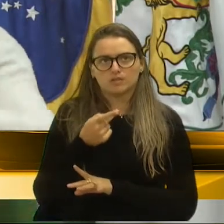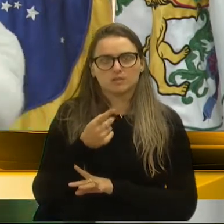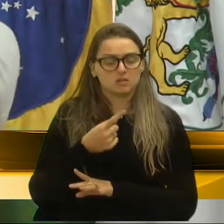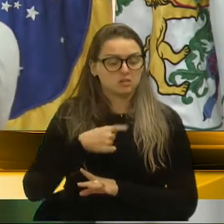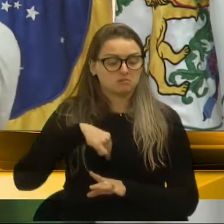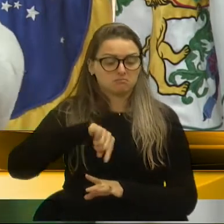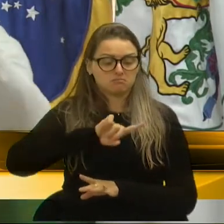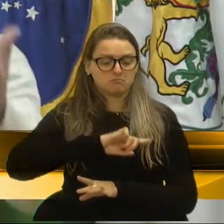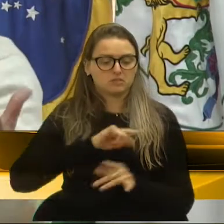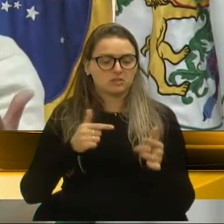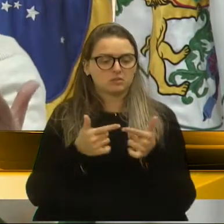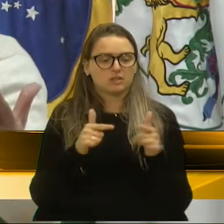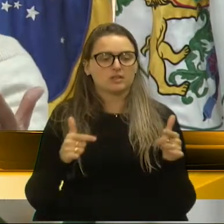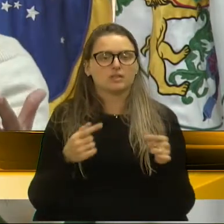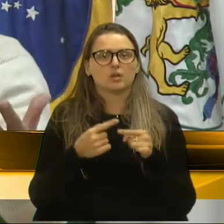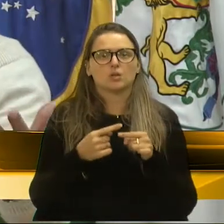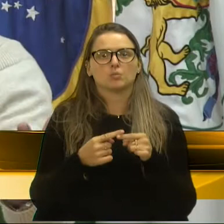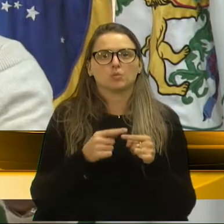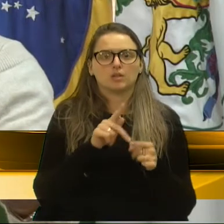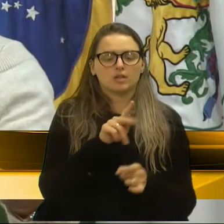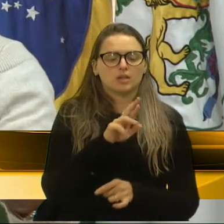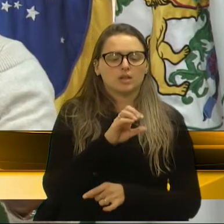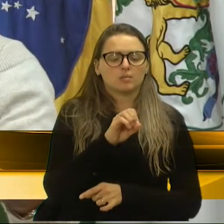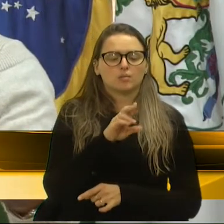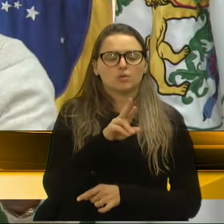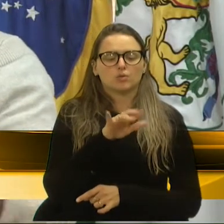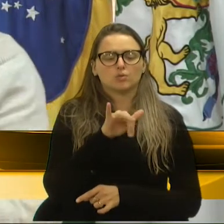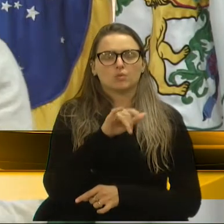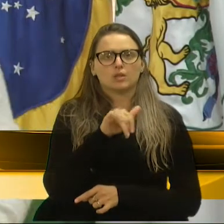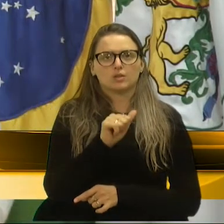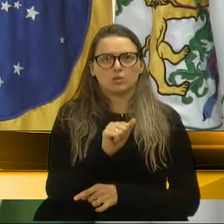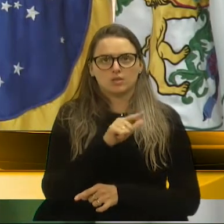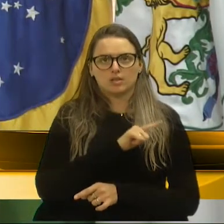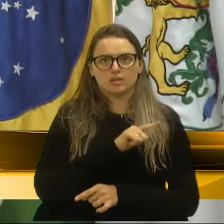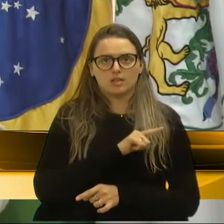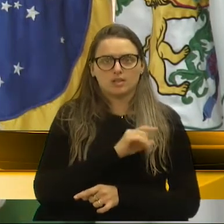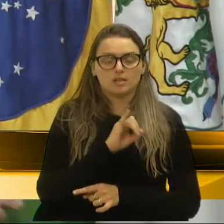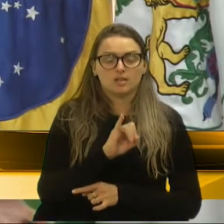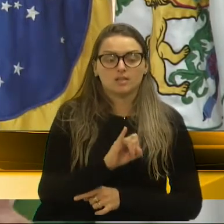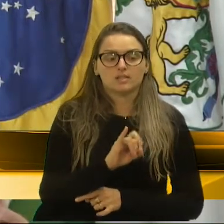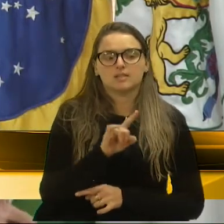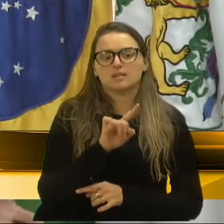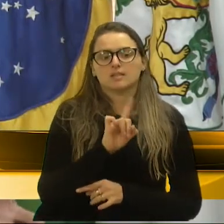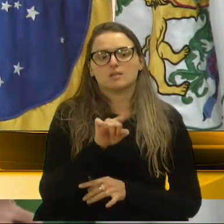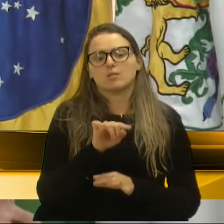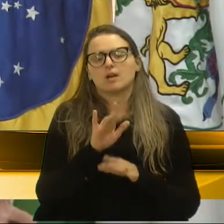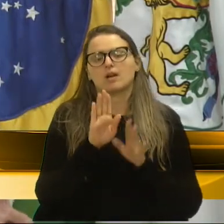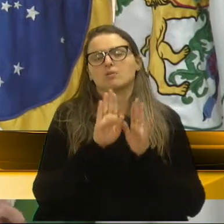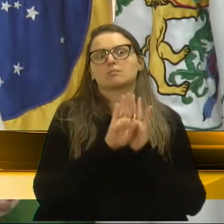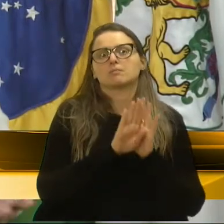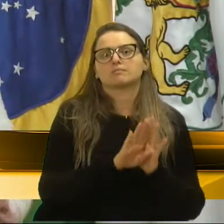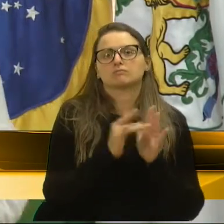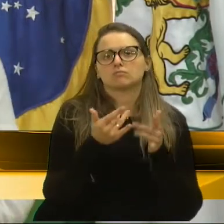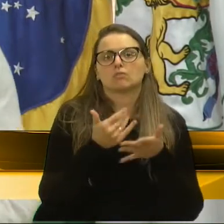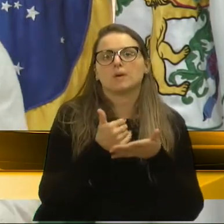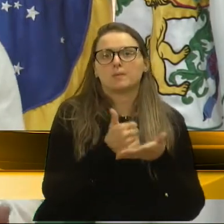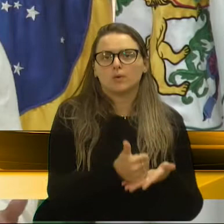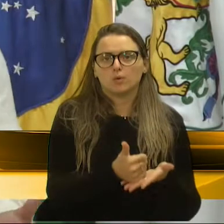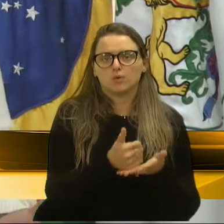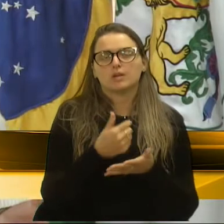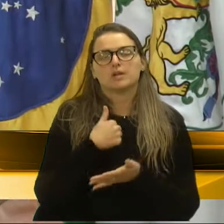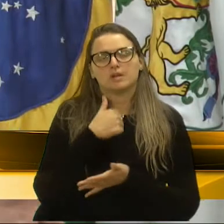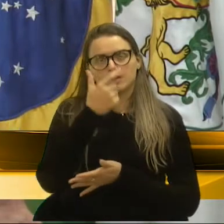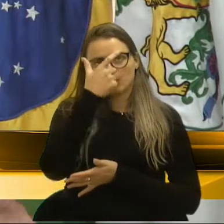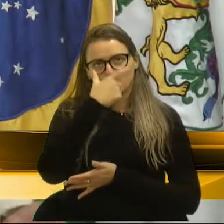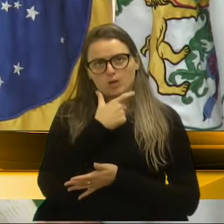não existiria motivo para haver a procuradoria, então, se não for buscar essa orientação, então acho que quanto ao